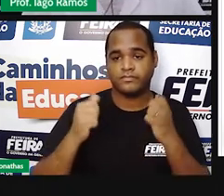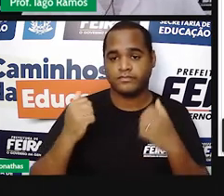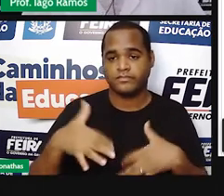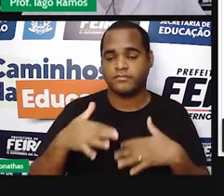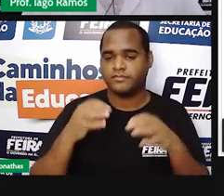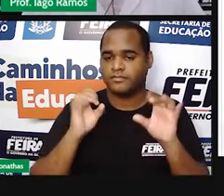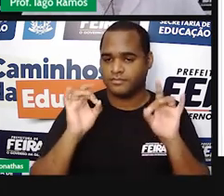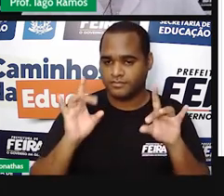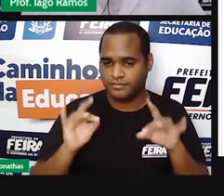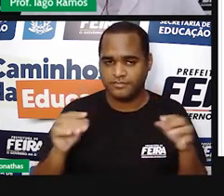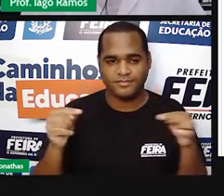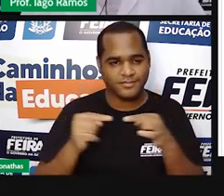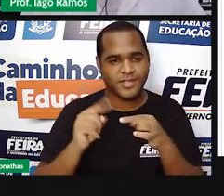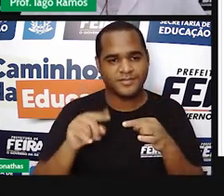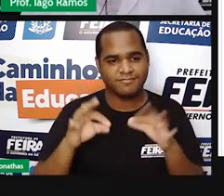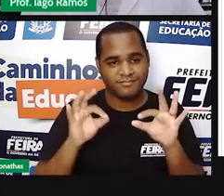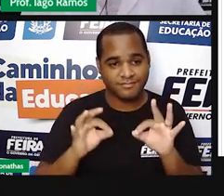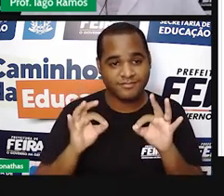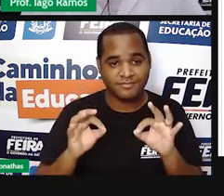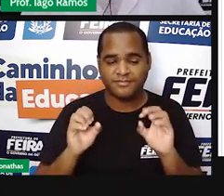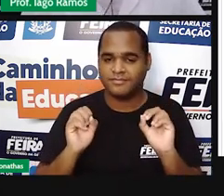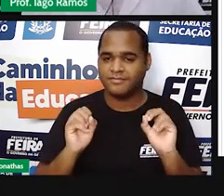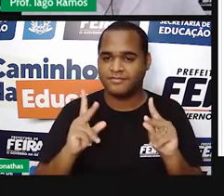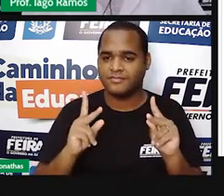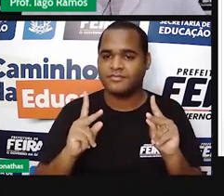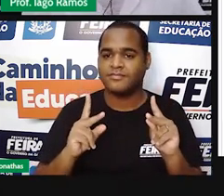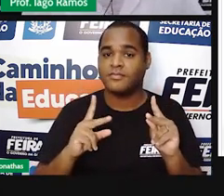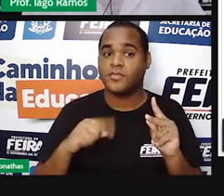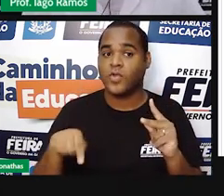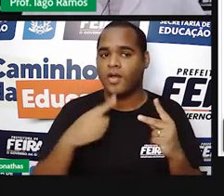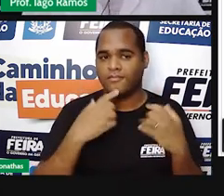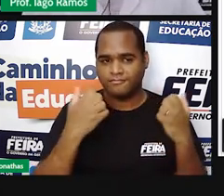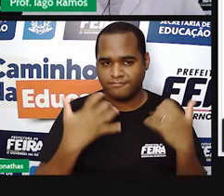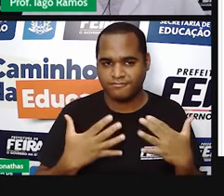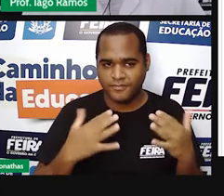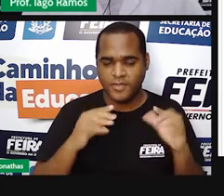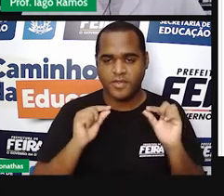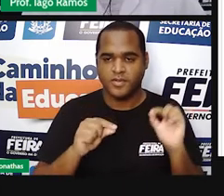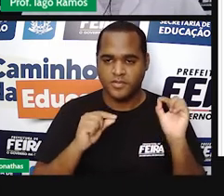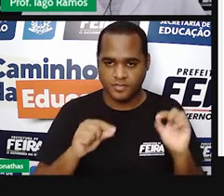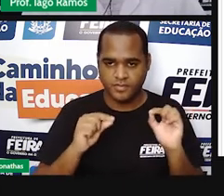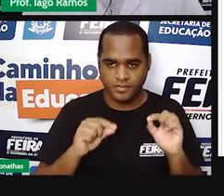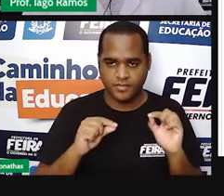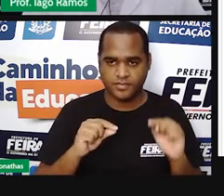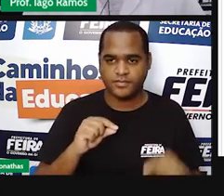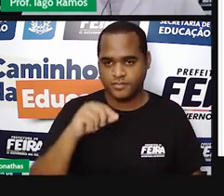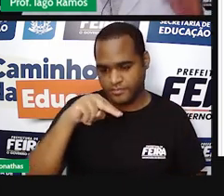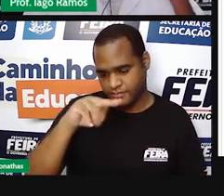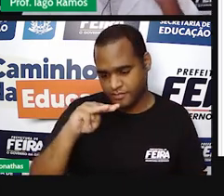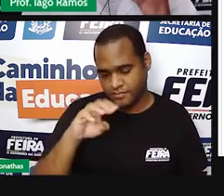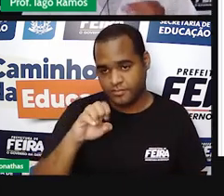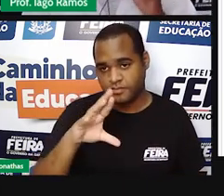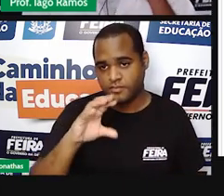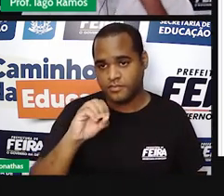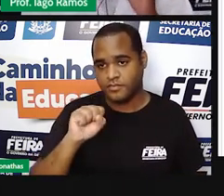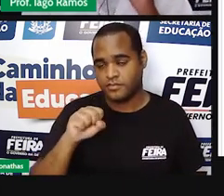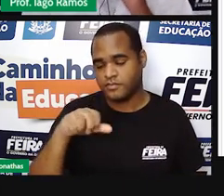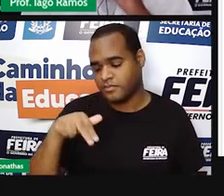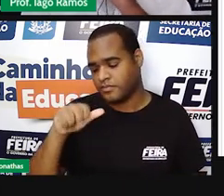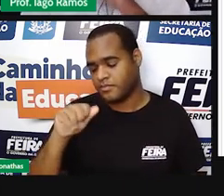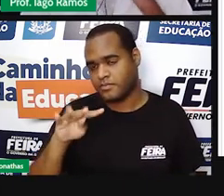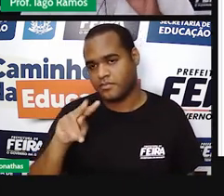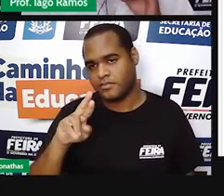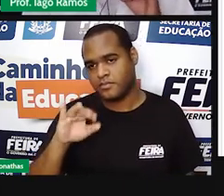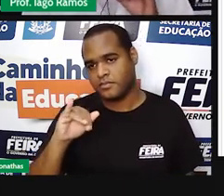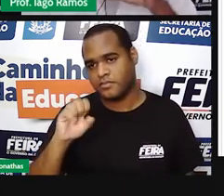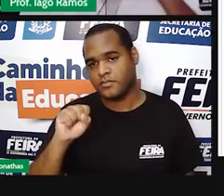certo? E aí eu já digo para você o seguinte, um número natural, ele